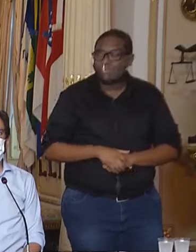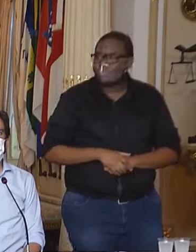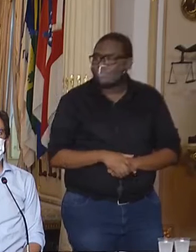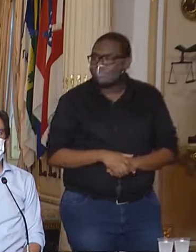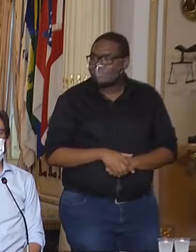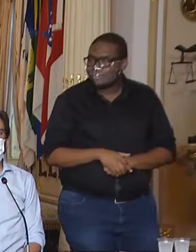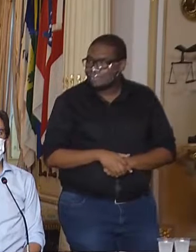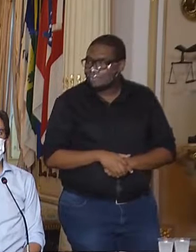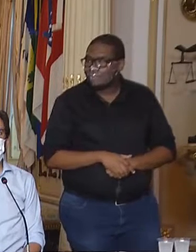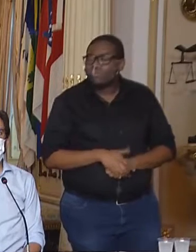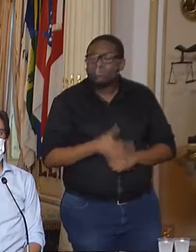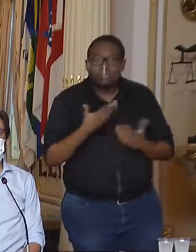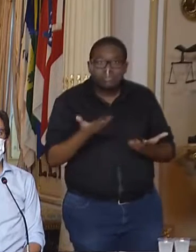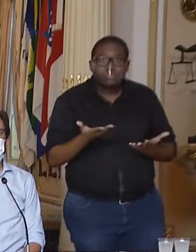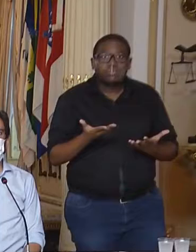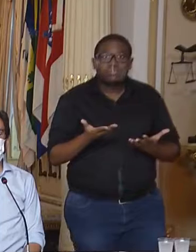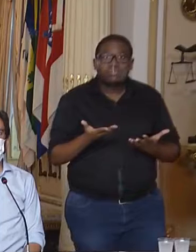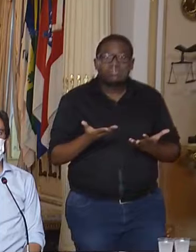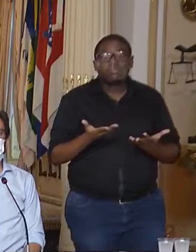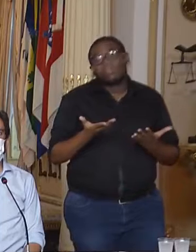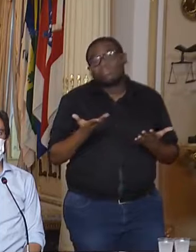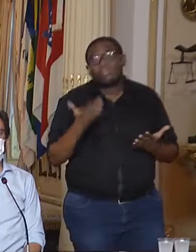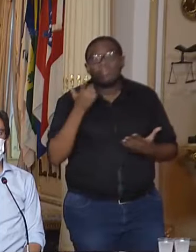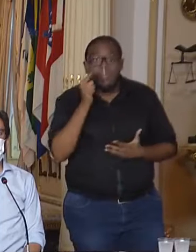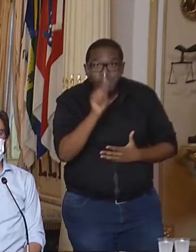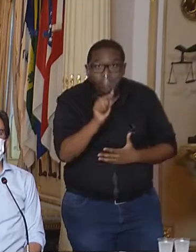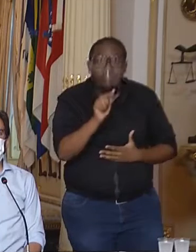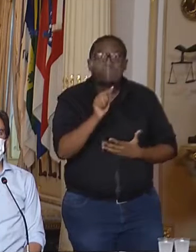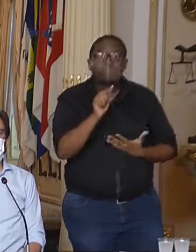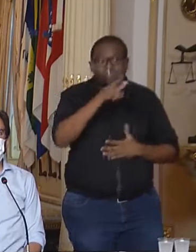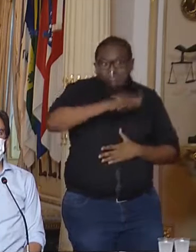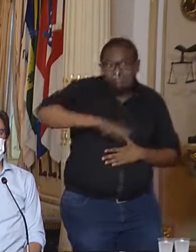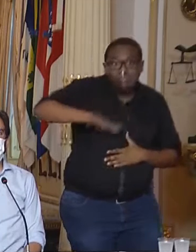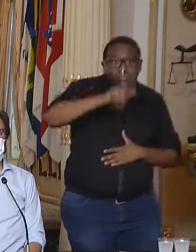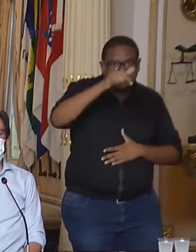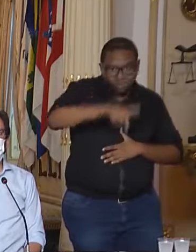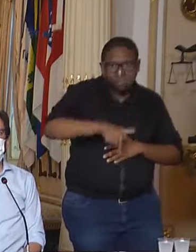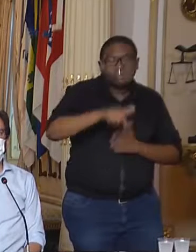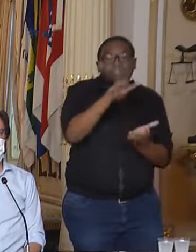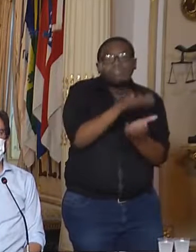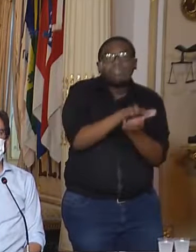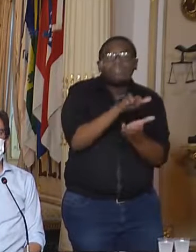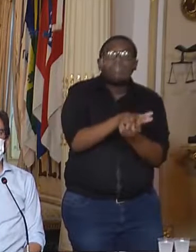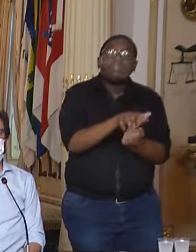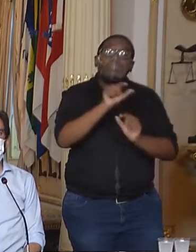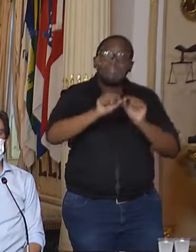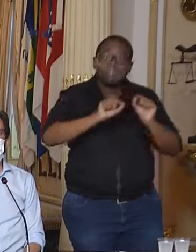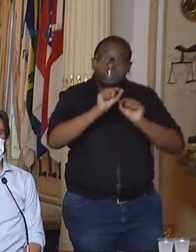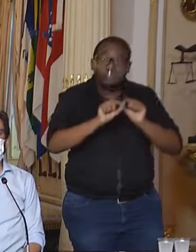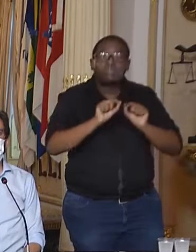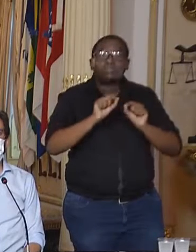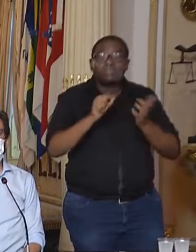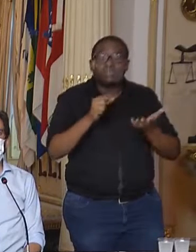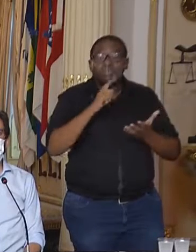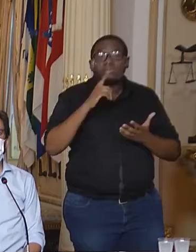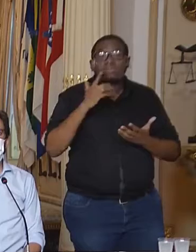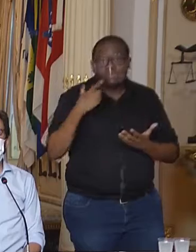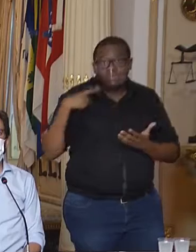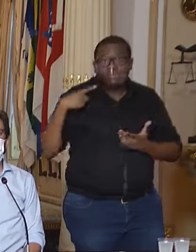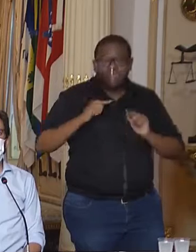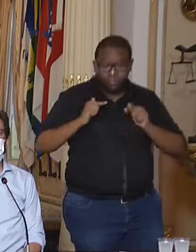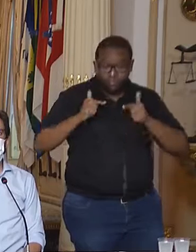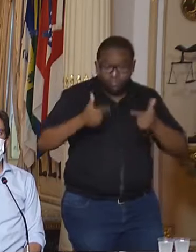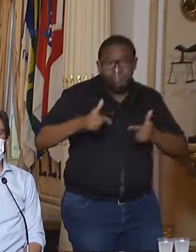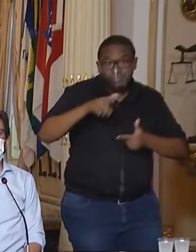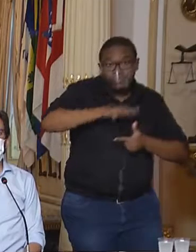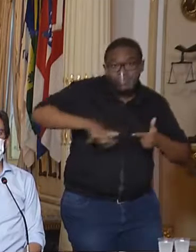O resultado alcançado, de forma geral, pelo Estado, ele é fruto do maior esforço sanitário, logístico